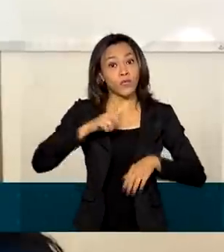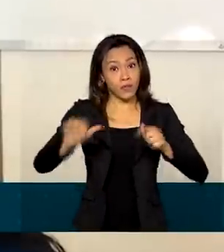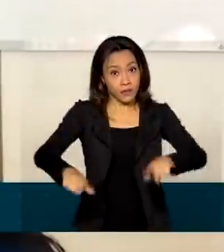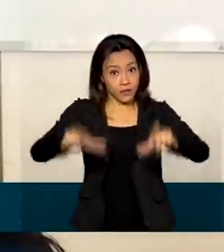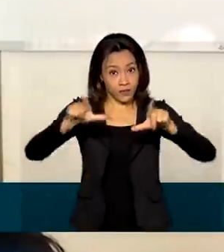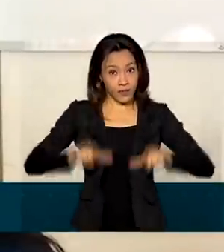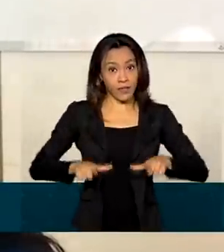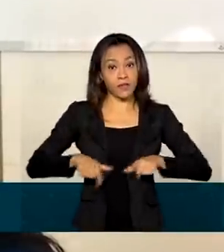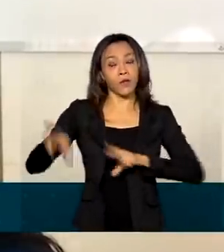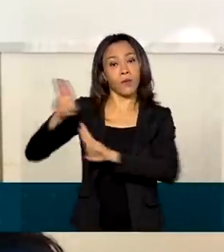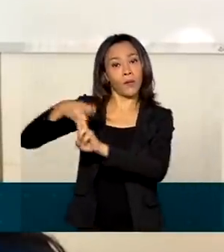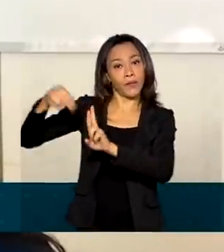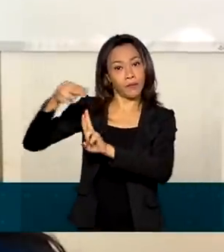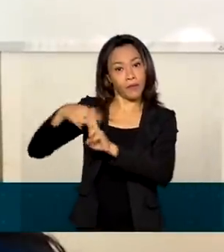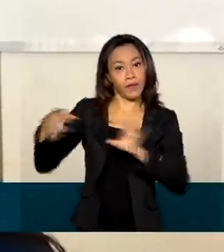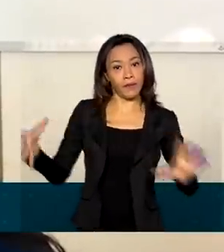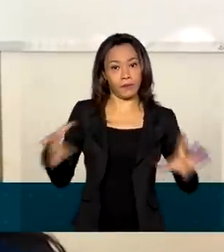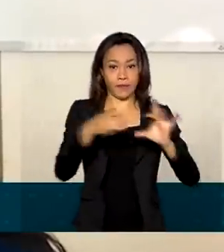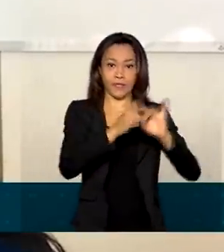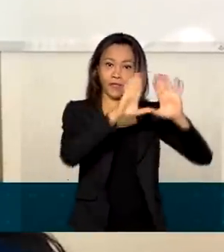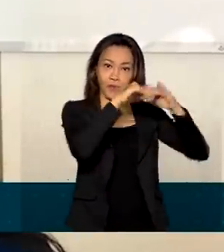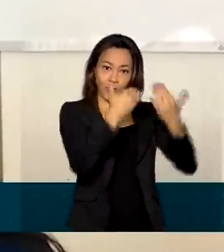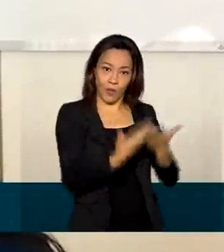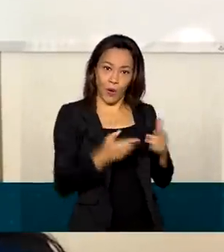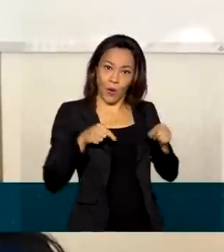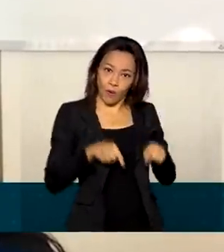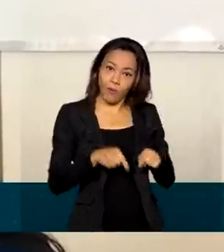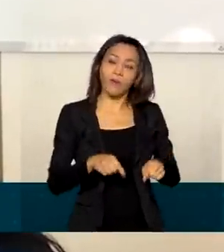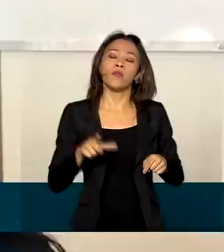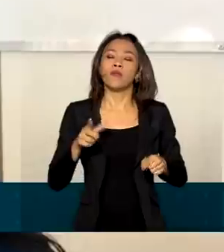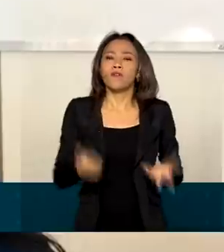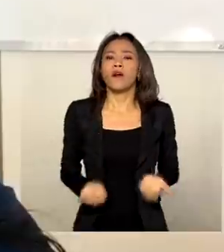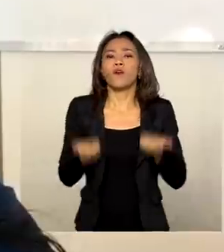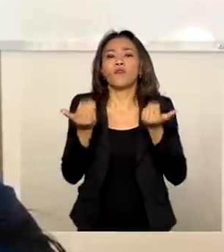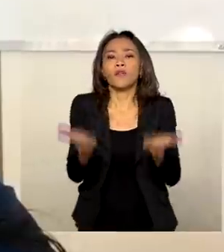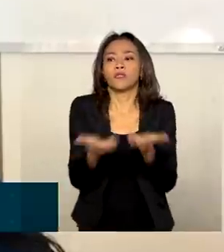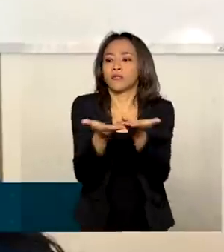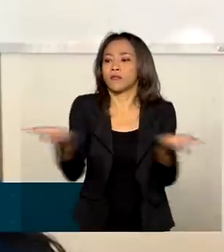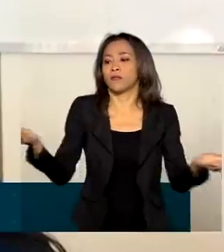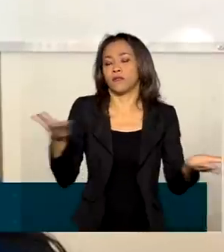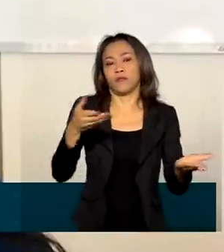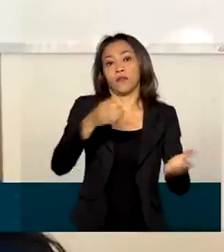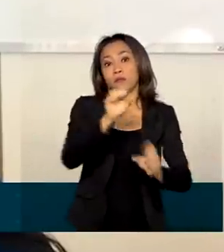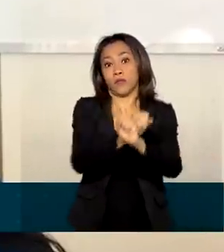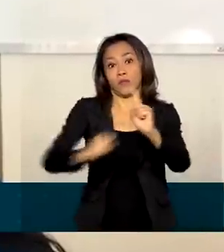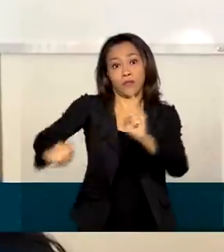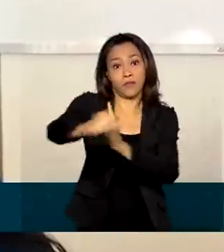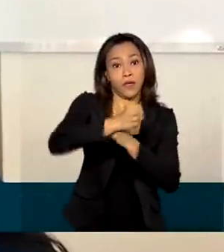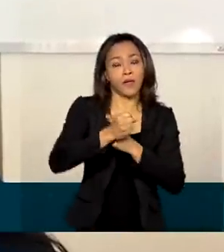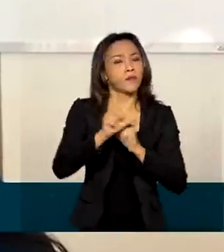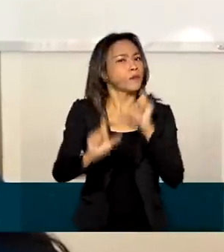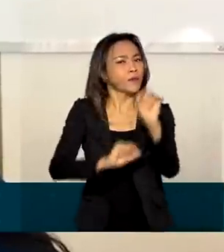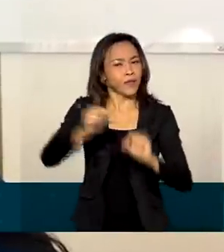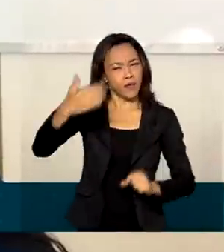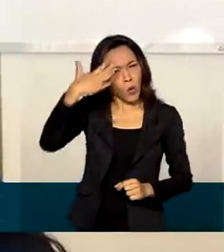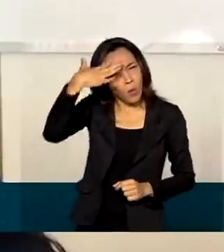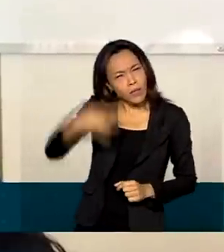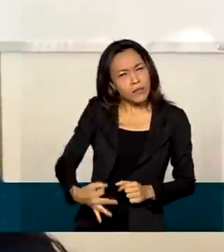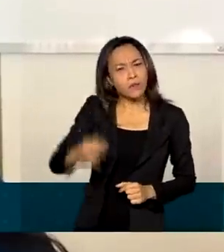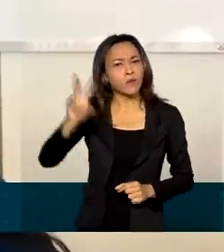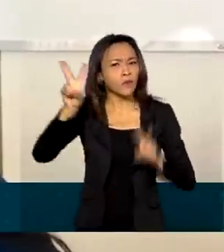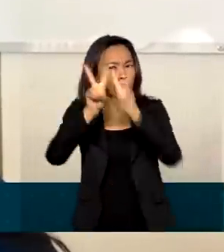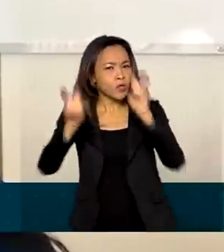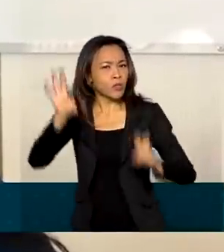Brasília e pela nossa escola e são cursos que vão poder promover melhor na nossa sociedade esse entendimento dos nossos